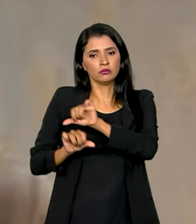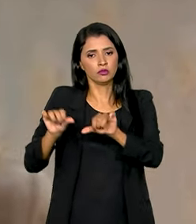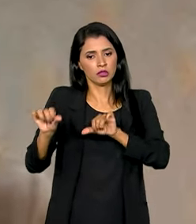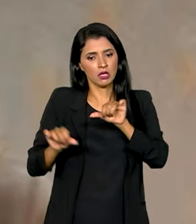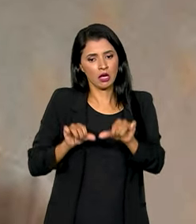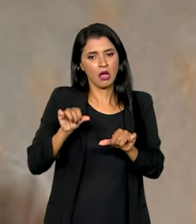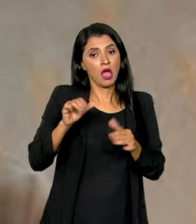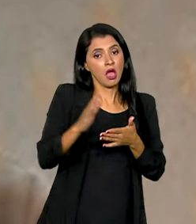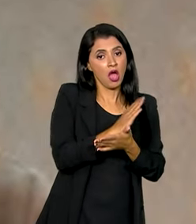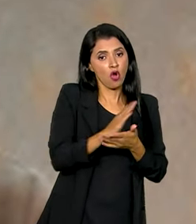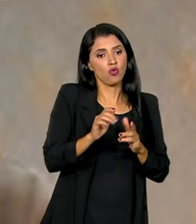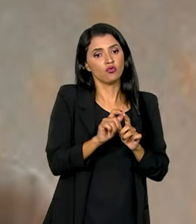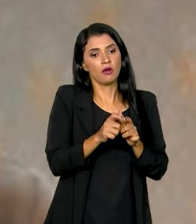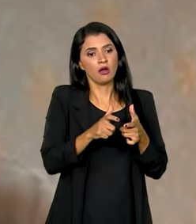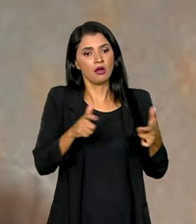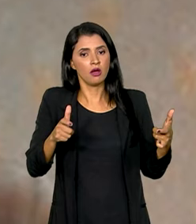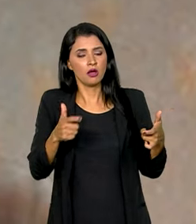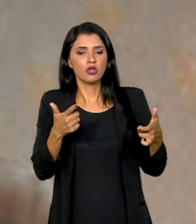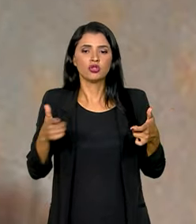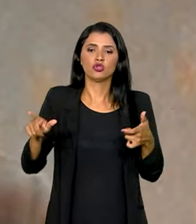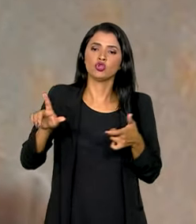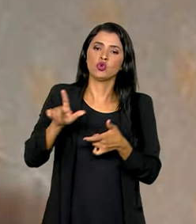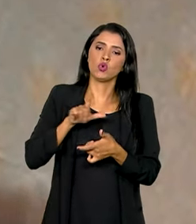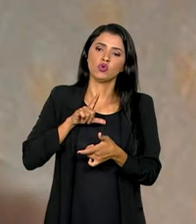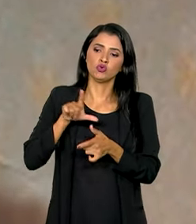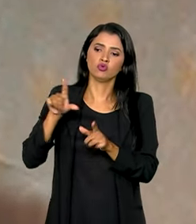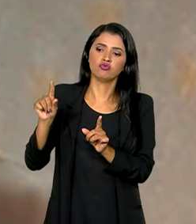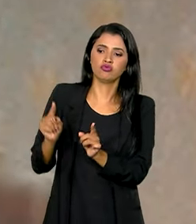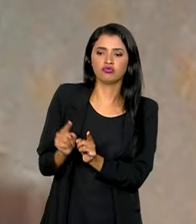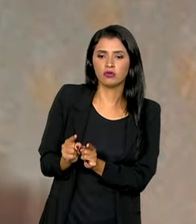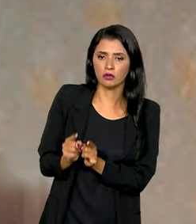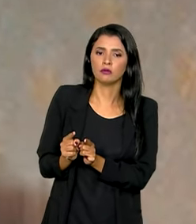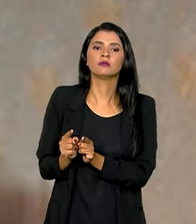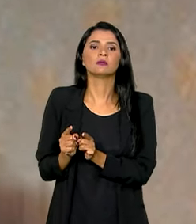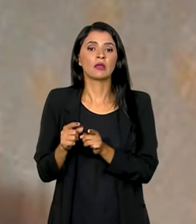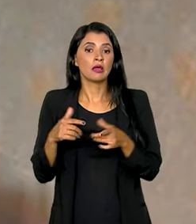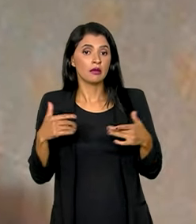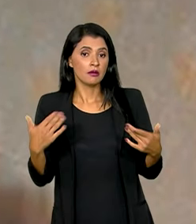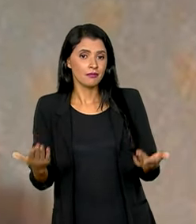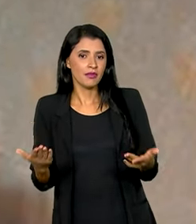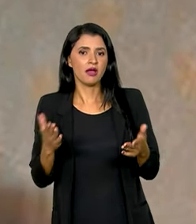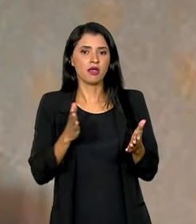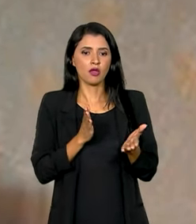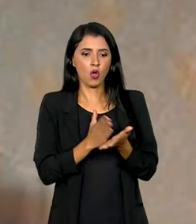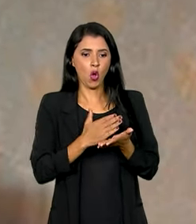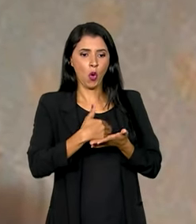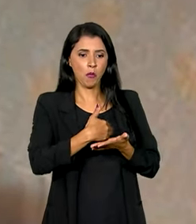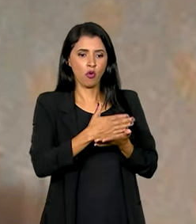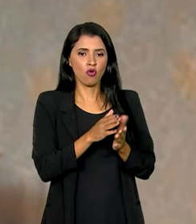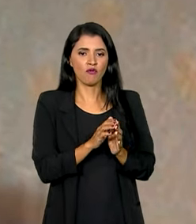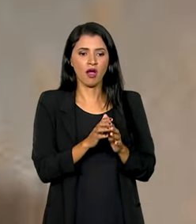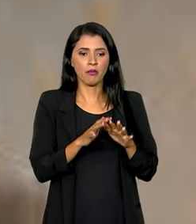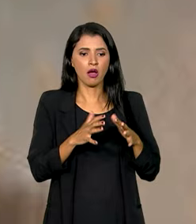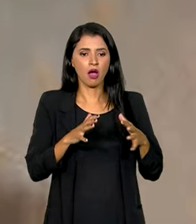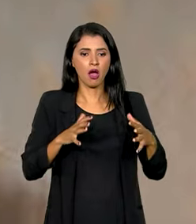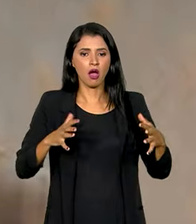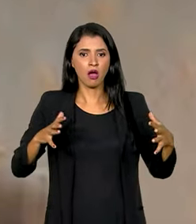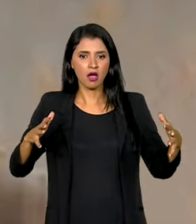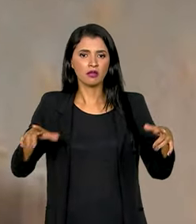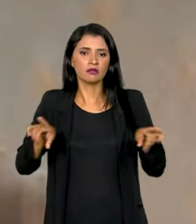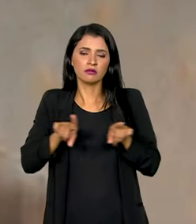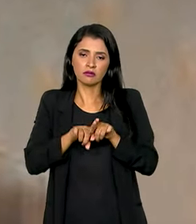do bolo de alguns vai crescendo, a fatia do bolo de outros vai caindo. Mas como o bolo vai crescendo também,